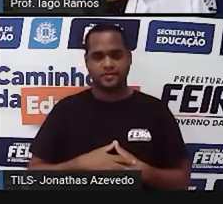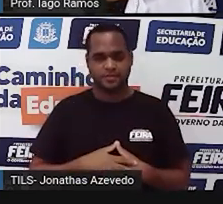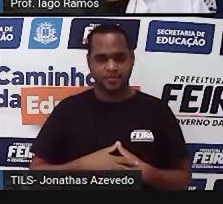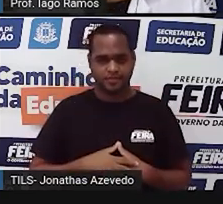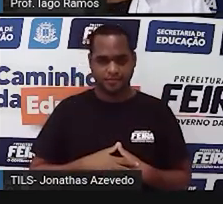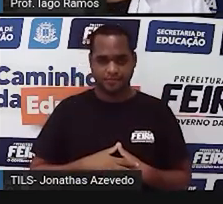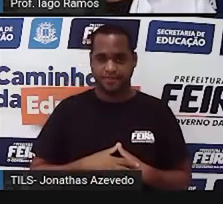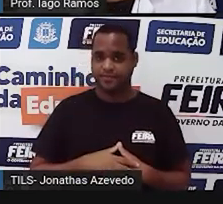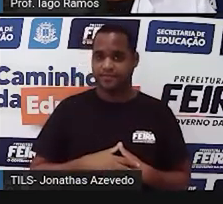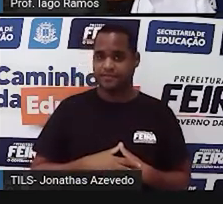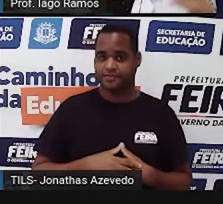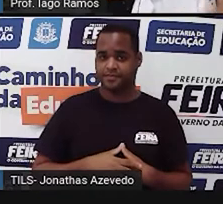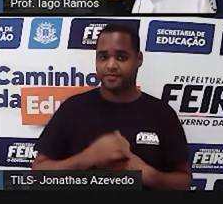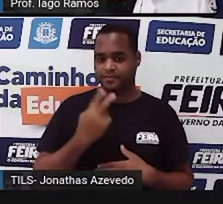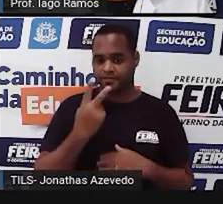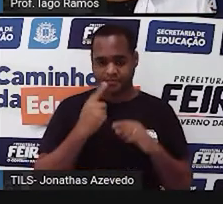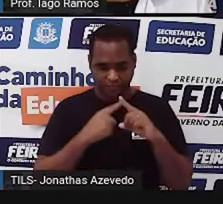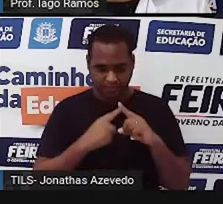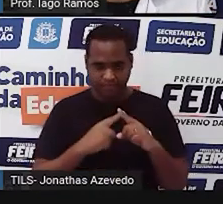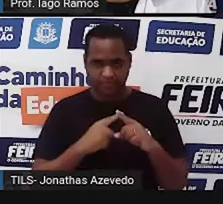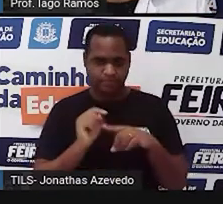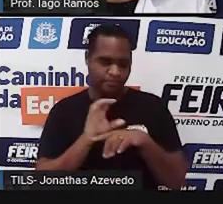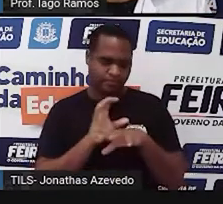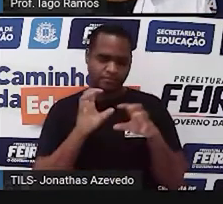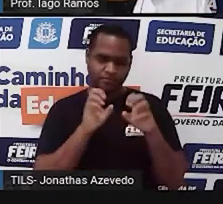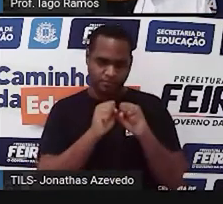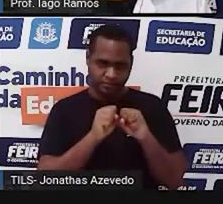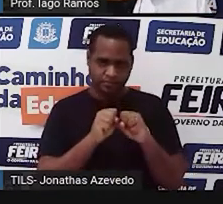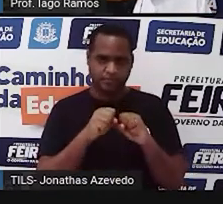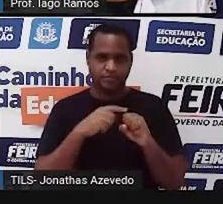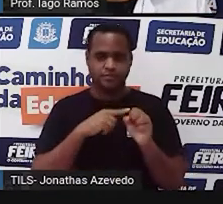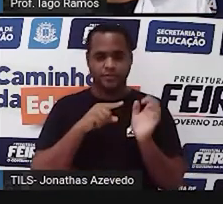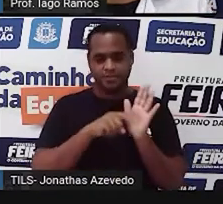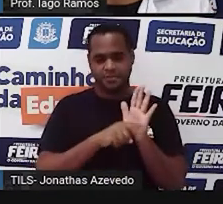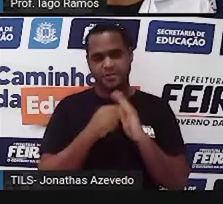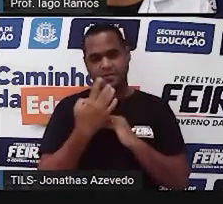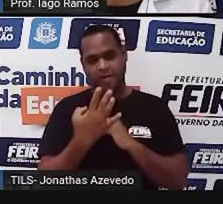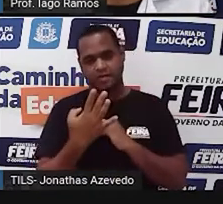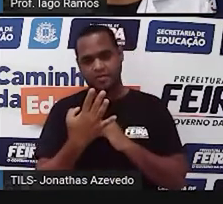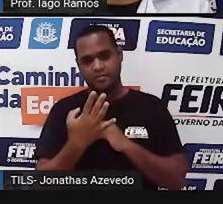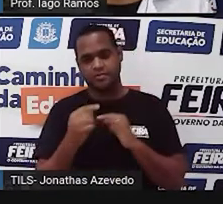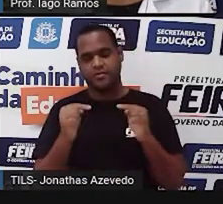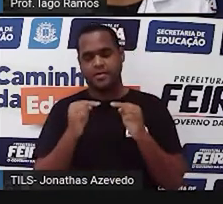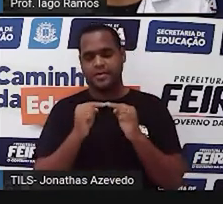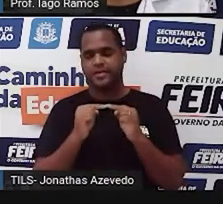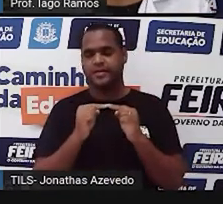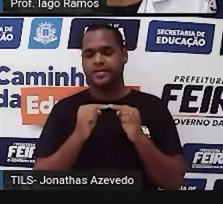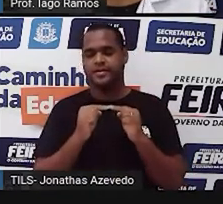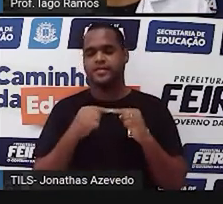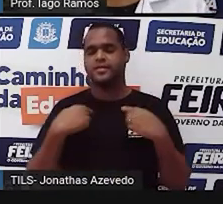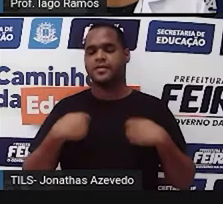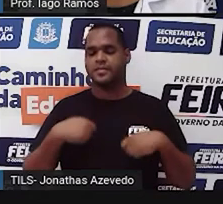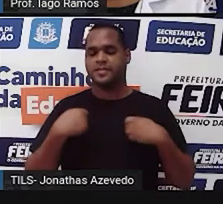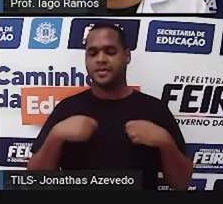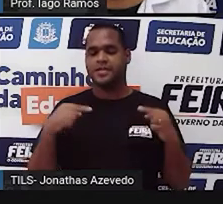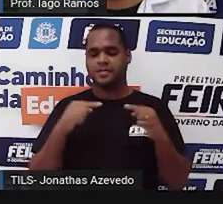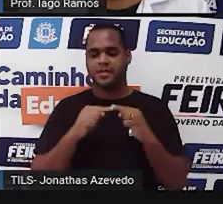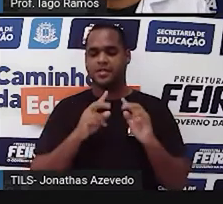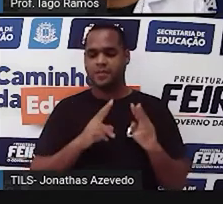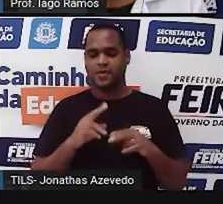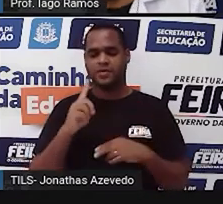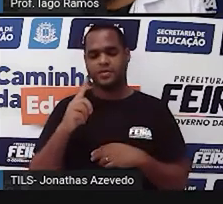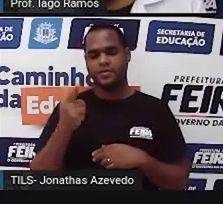duas vezes o quadradinho cinza menos 4, isso precisa ser igual a 12.